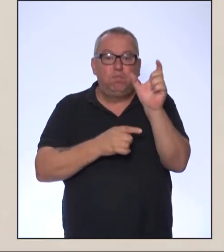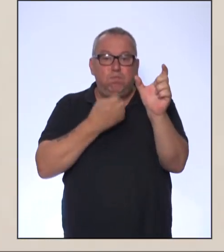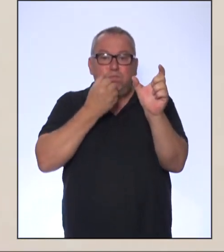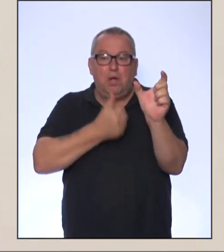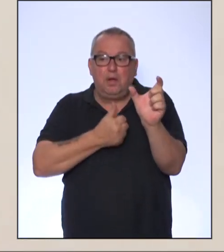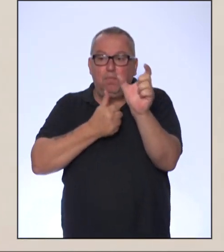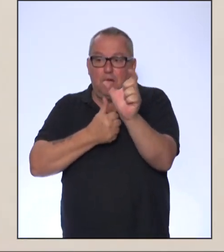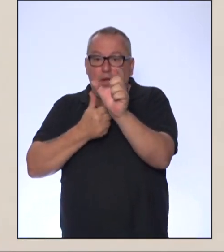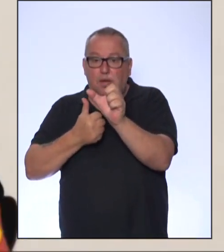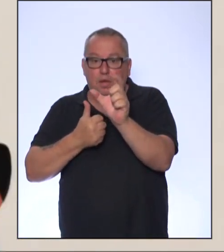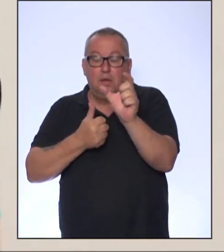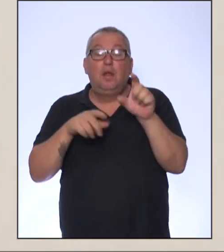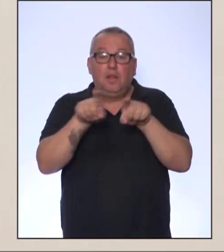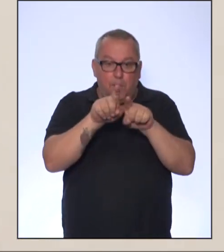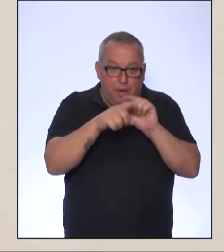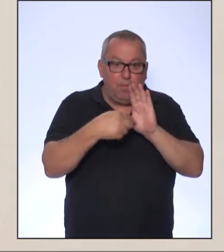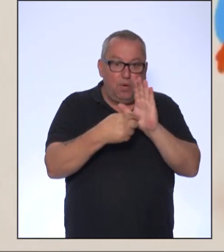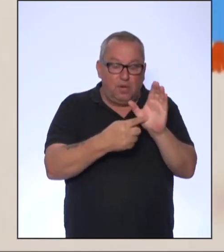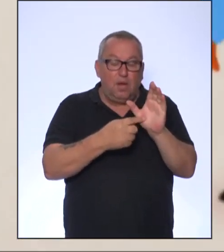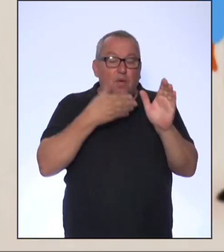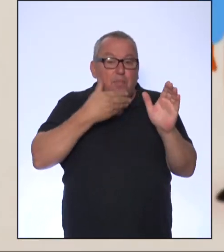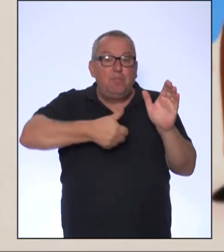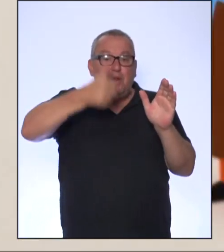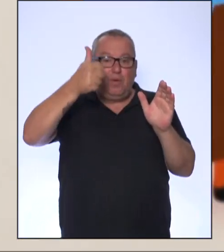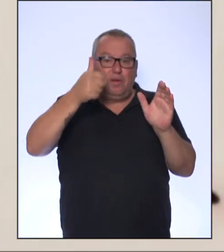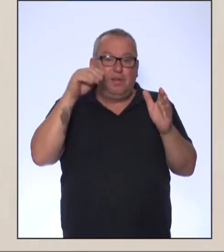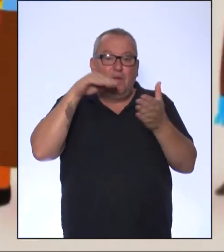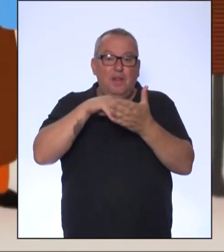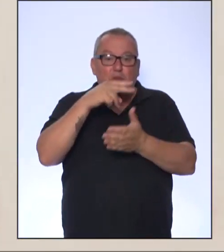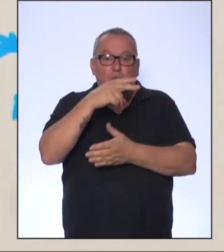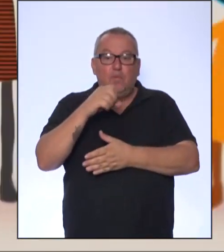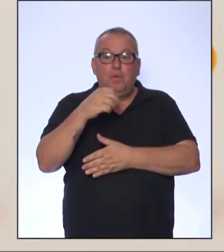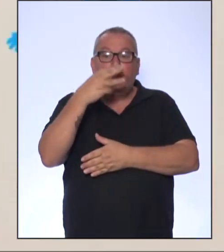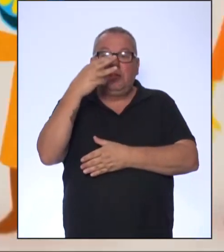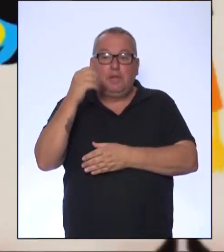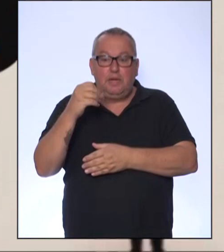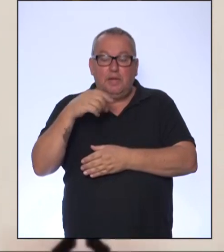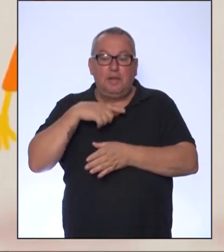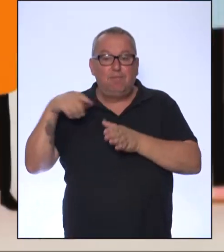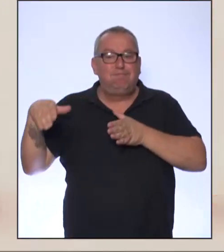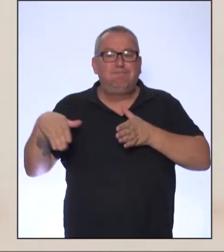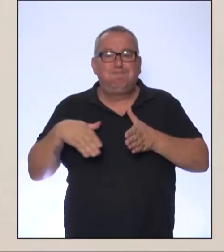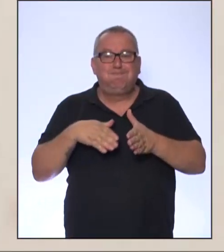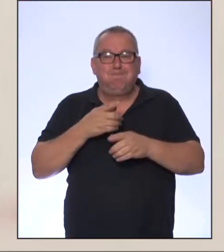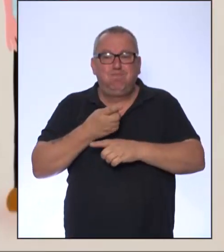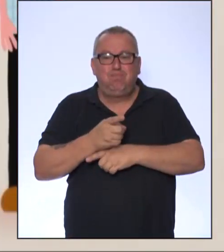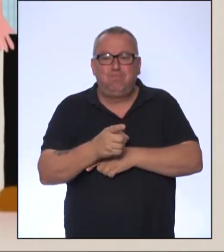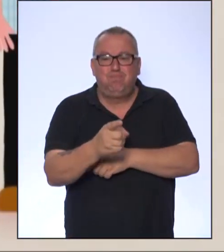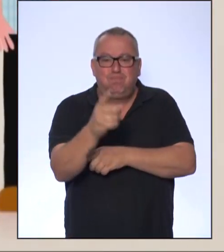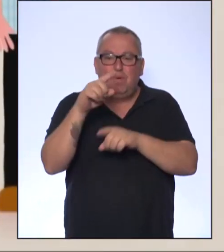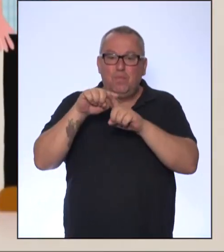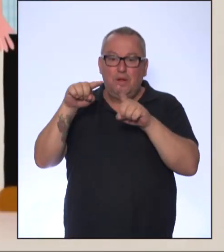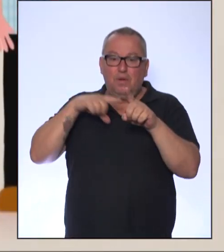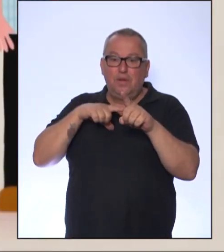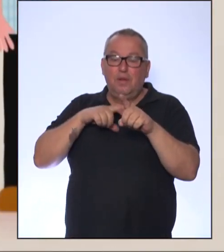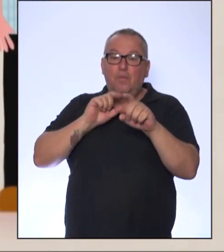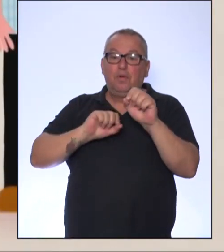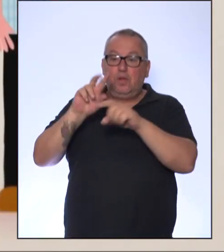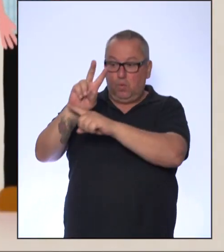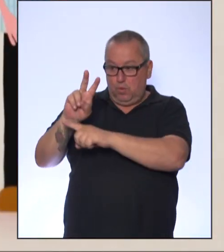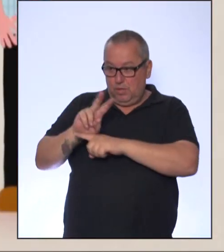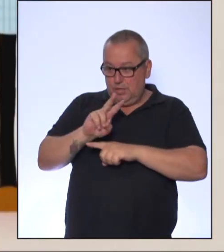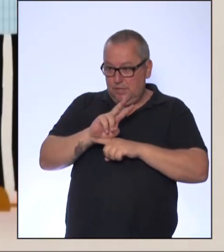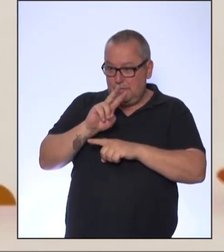e as partes que devemos melhorar. Até 2030, teremos um longo caminho, então nós temos que encorajar uns aos